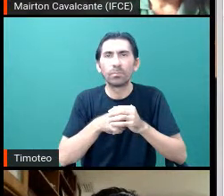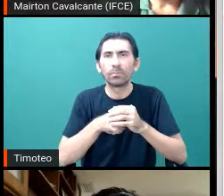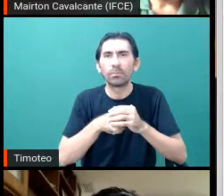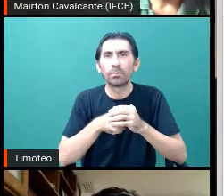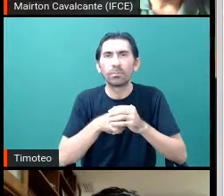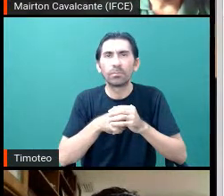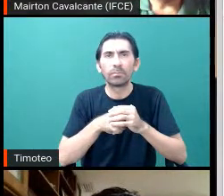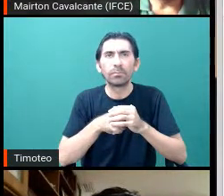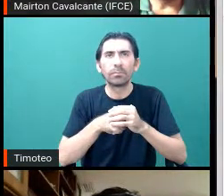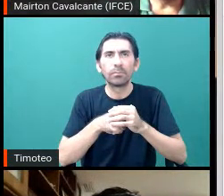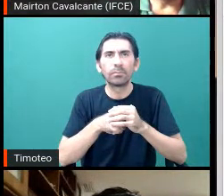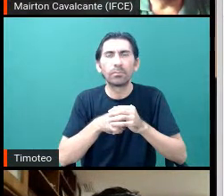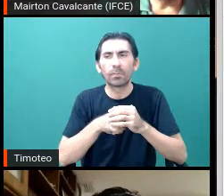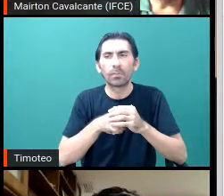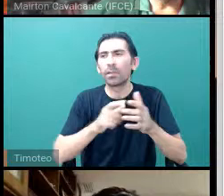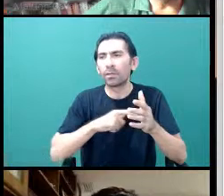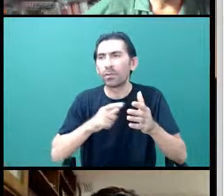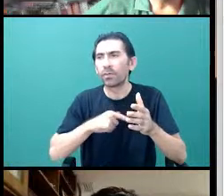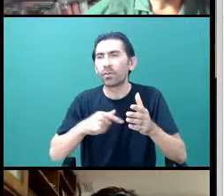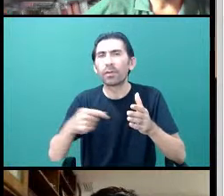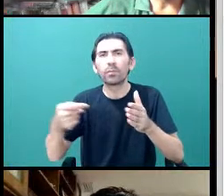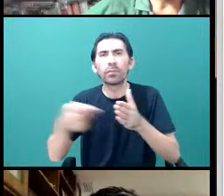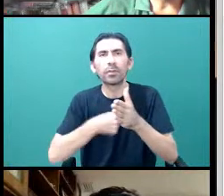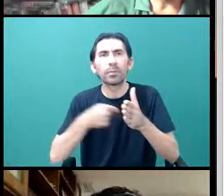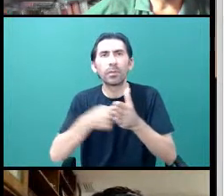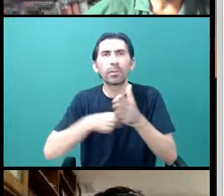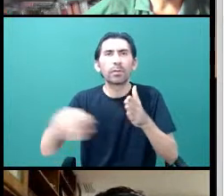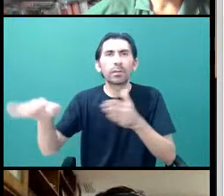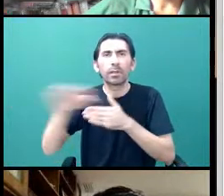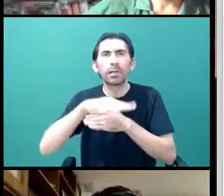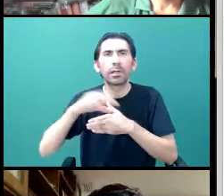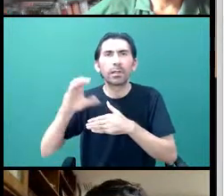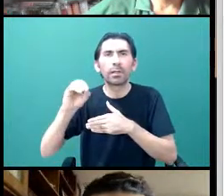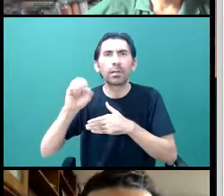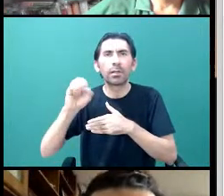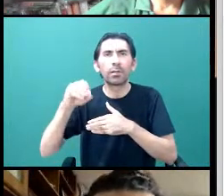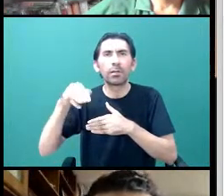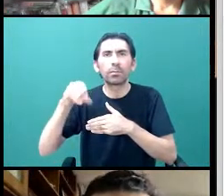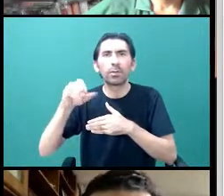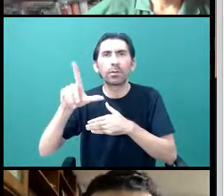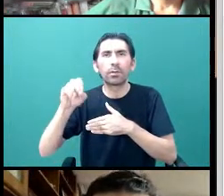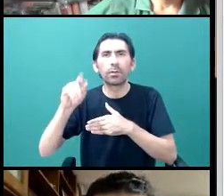Teve umas perguntas sobre cosmologia, se o pessoal dá pronto.